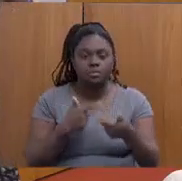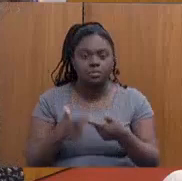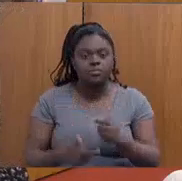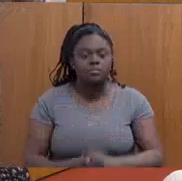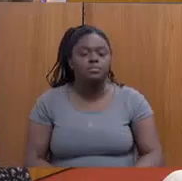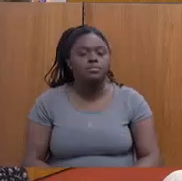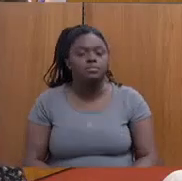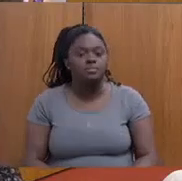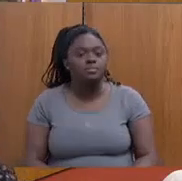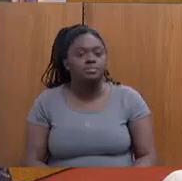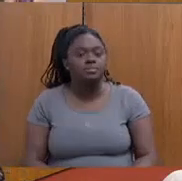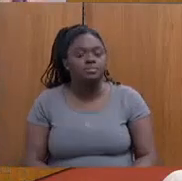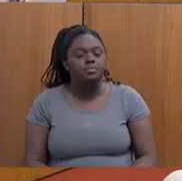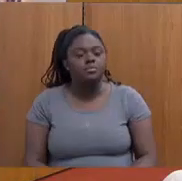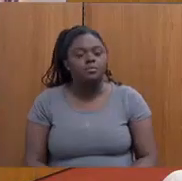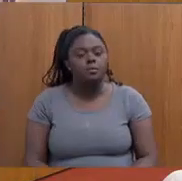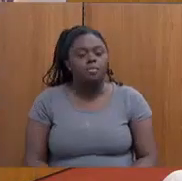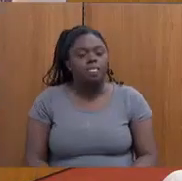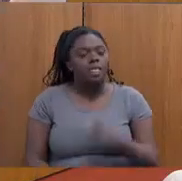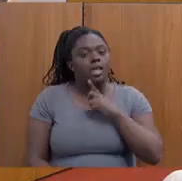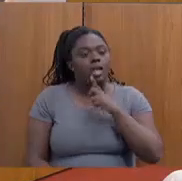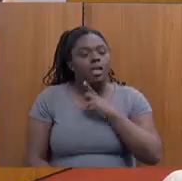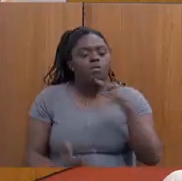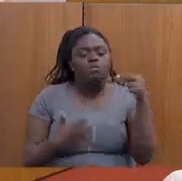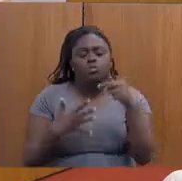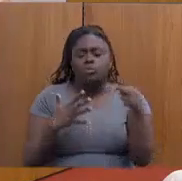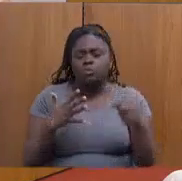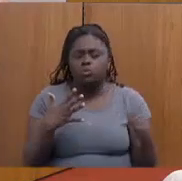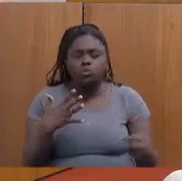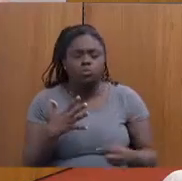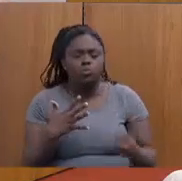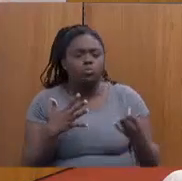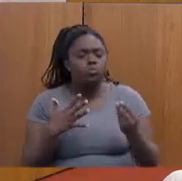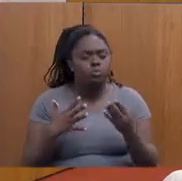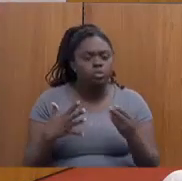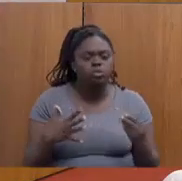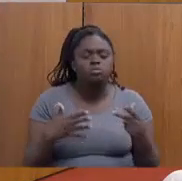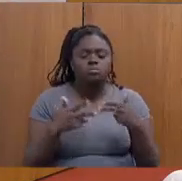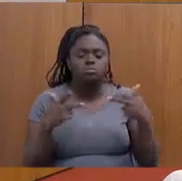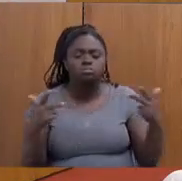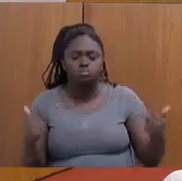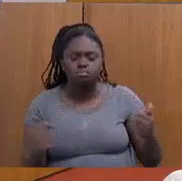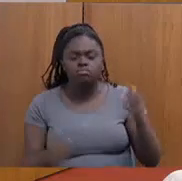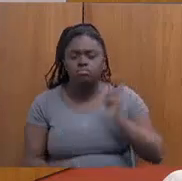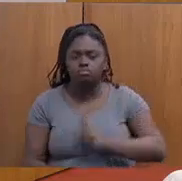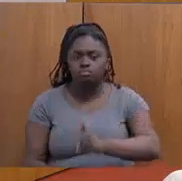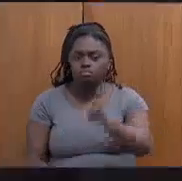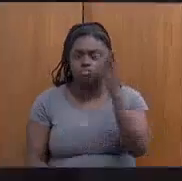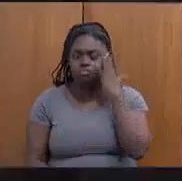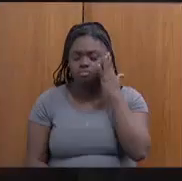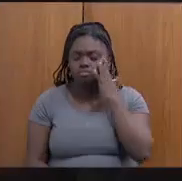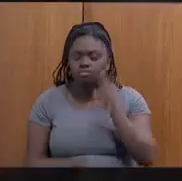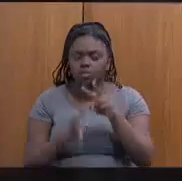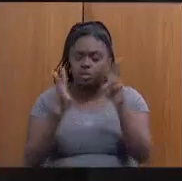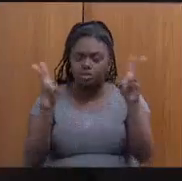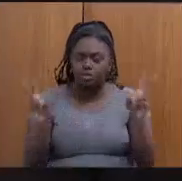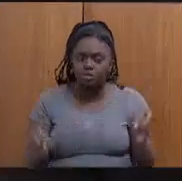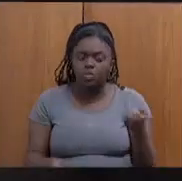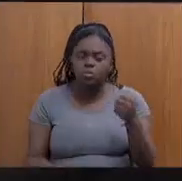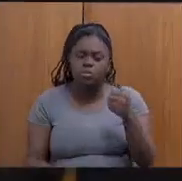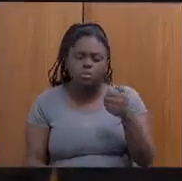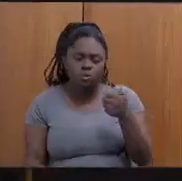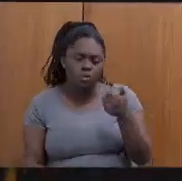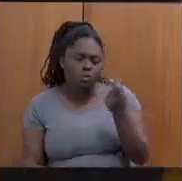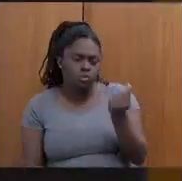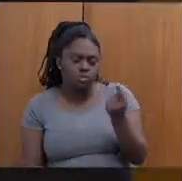É uma pasta que tem muitas demandas e, como a senhora sabe, eu sempre falo do mesmo assunto, muito pouco orçamento.